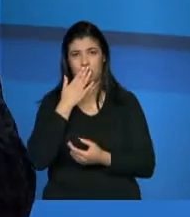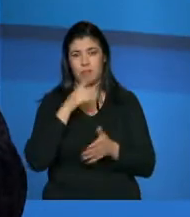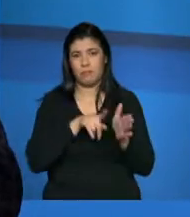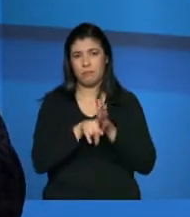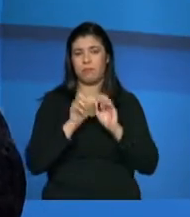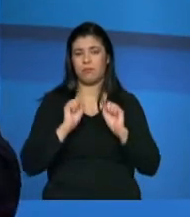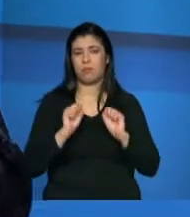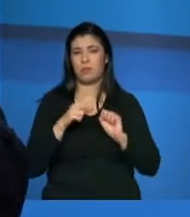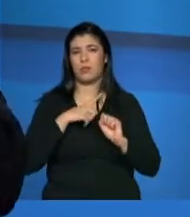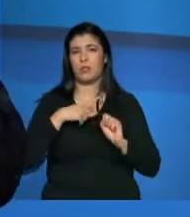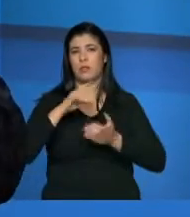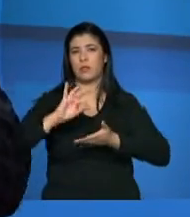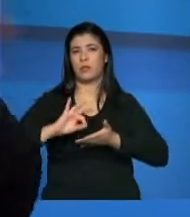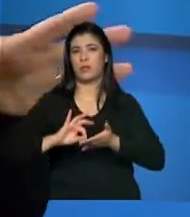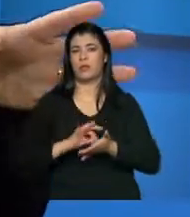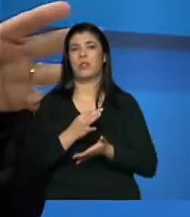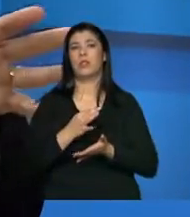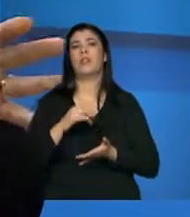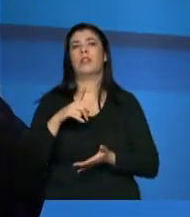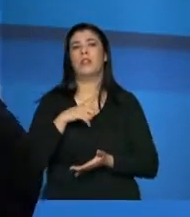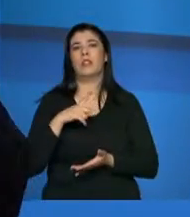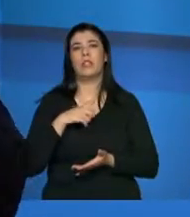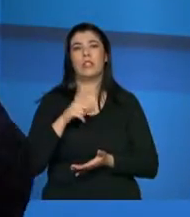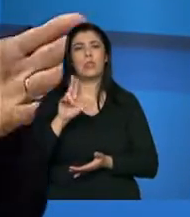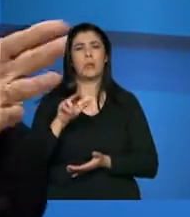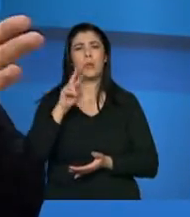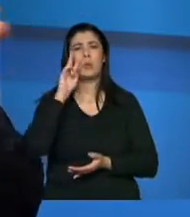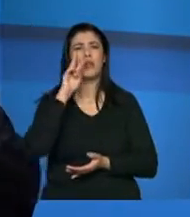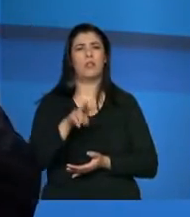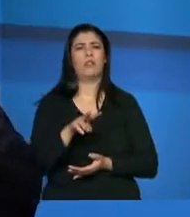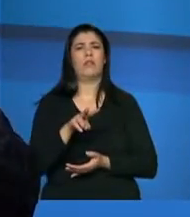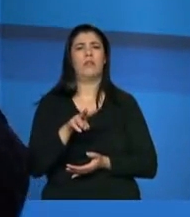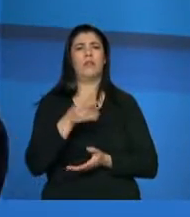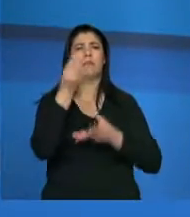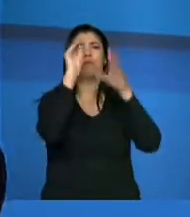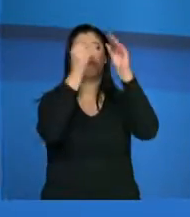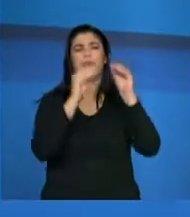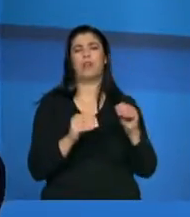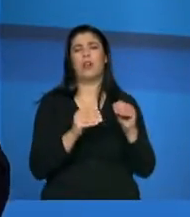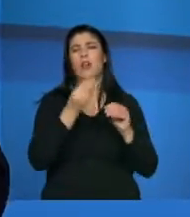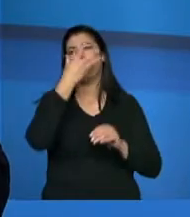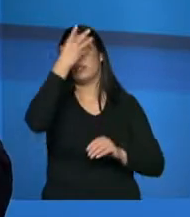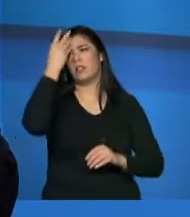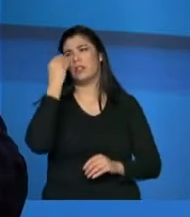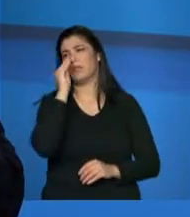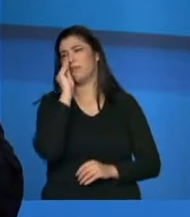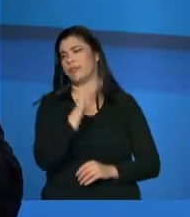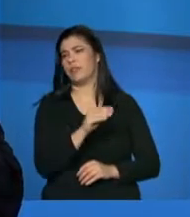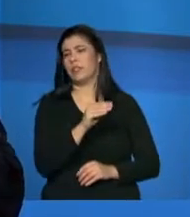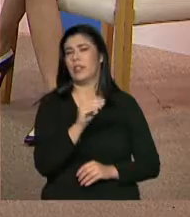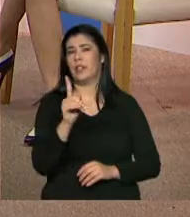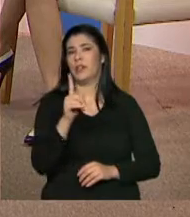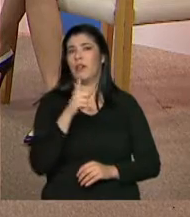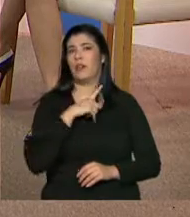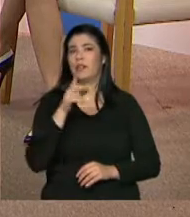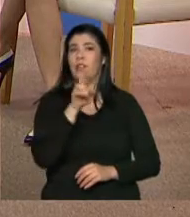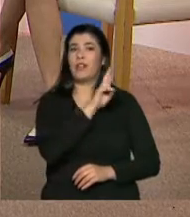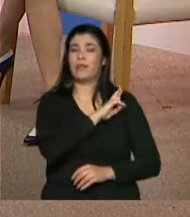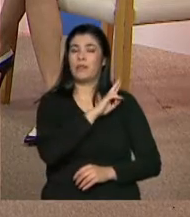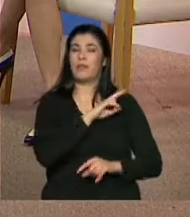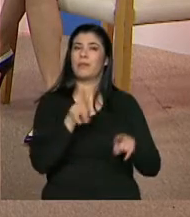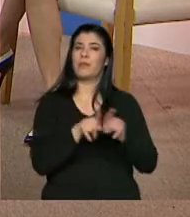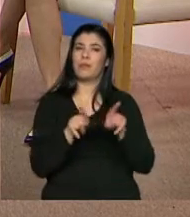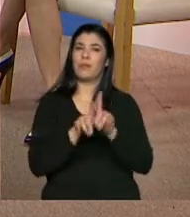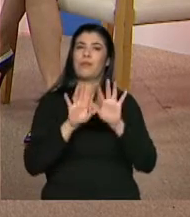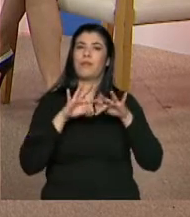você tendo um cadastro que você entra e nunca mais olha, você não vai olhar, você não vai ter, você vai ter um retrato ali naquele momento de concessão. necessidade das famílias de